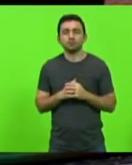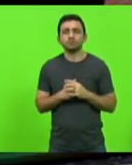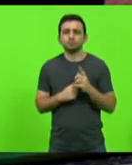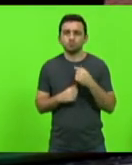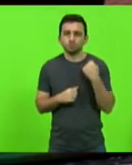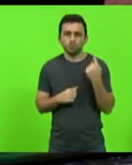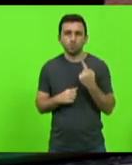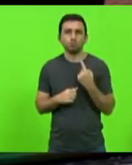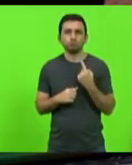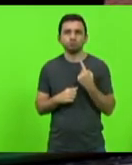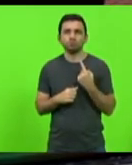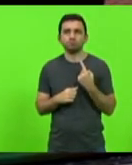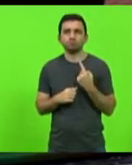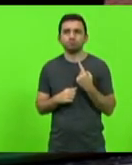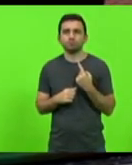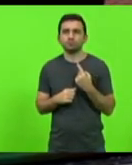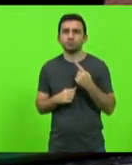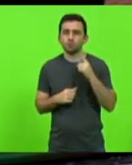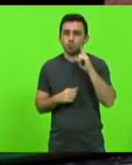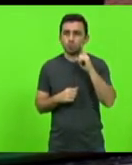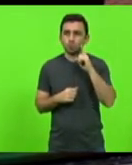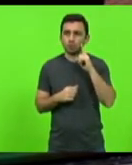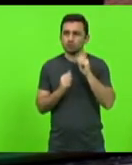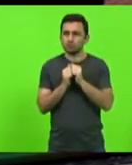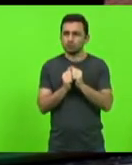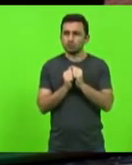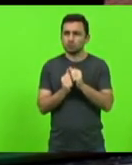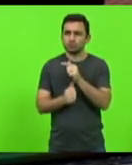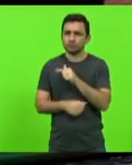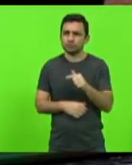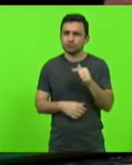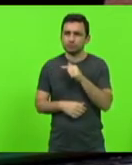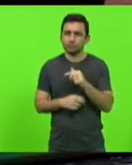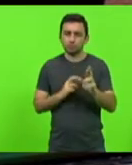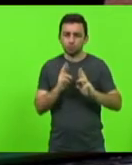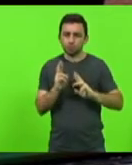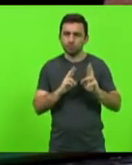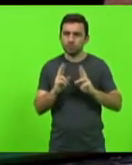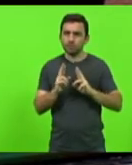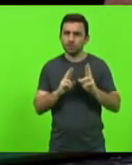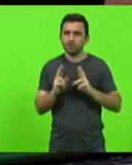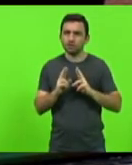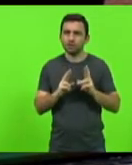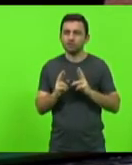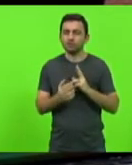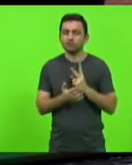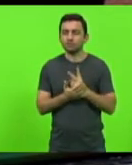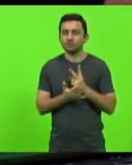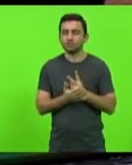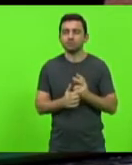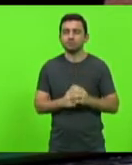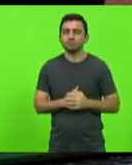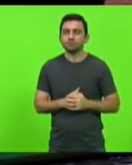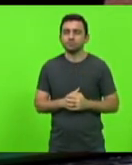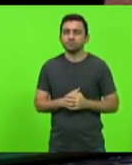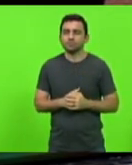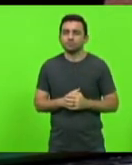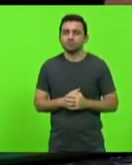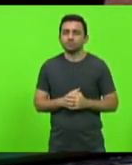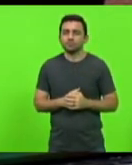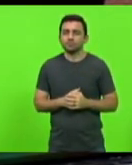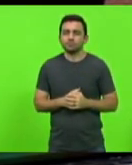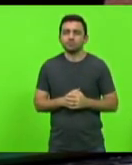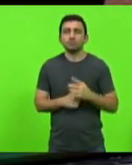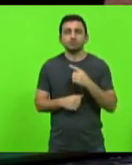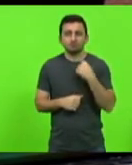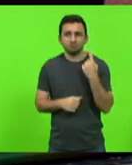praticamente, se não todo dia, mas todas as semanas nas rodovias catarinenses, que nós